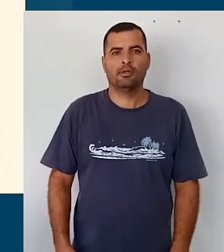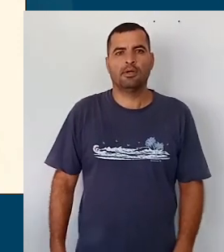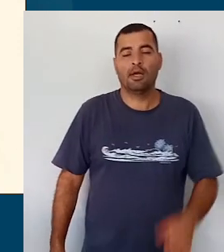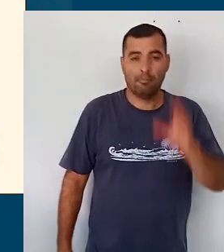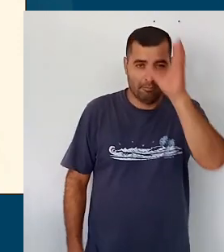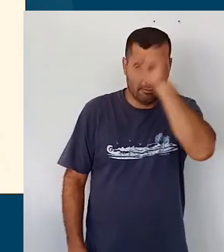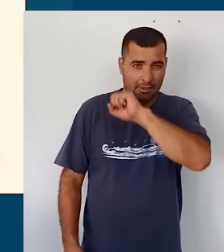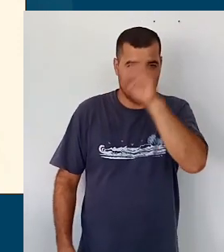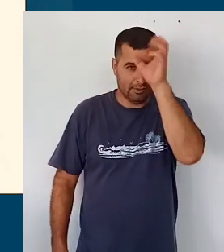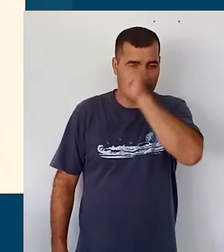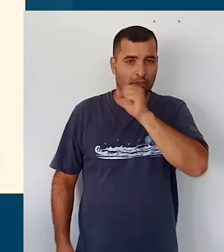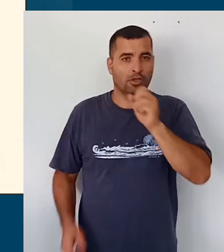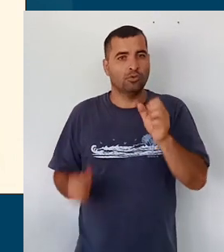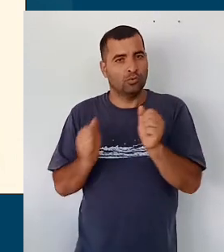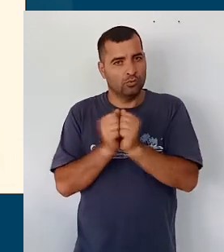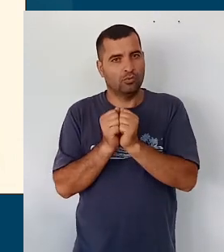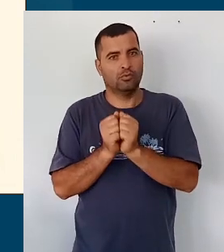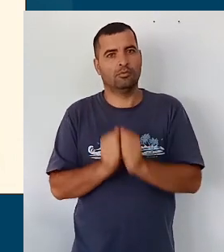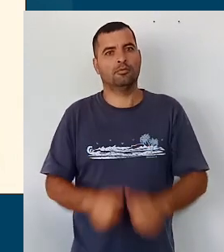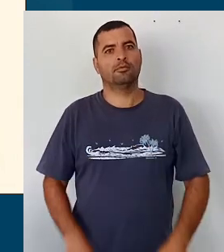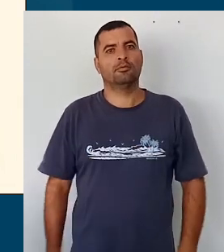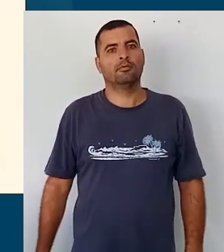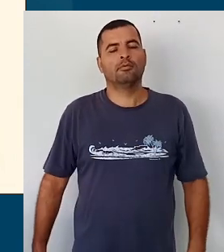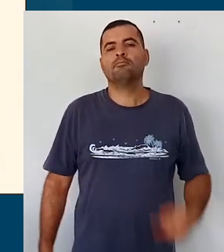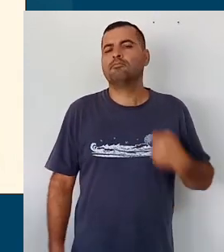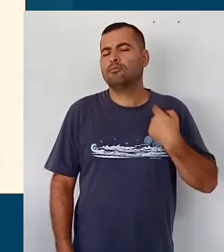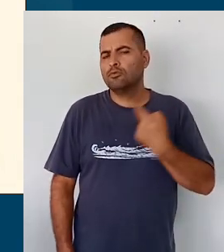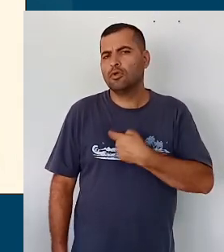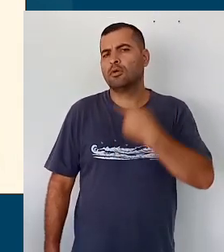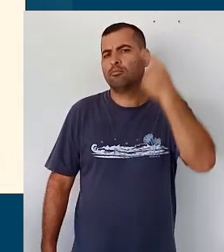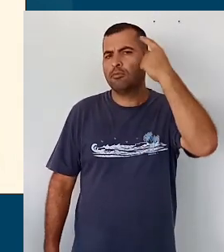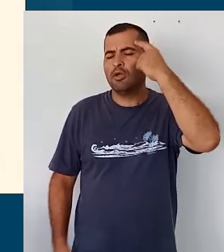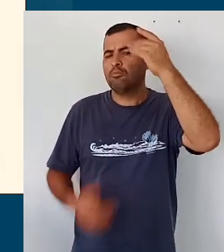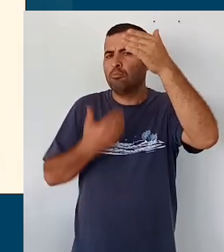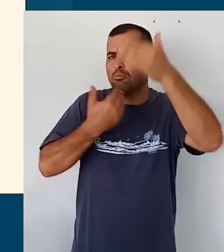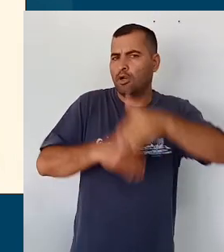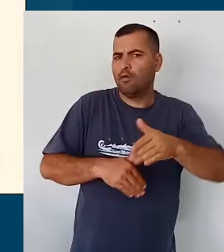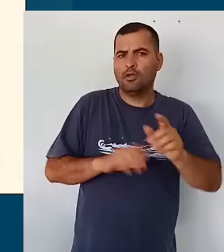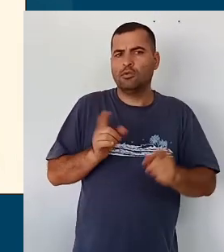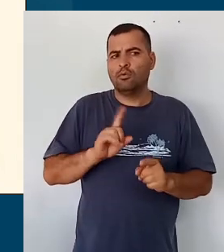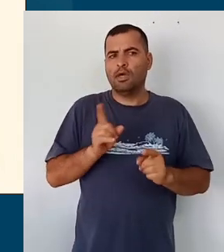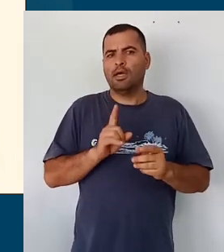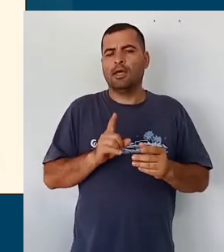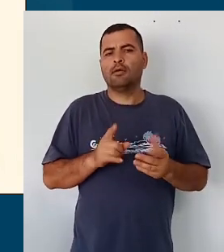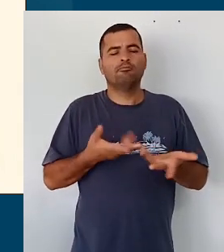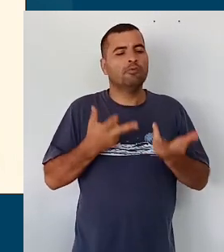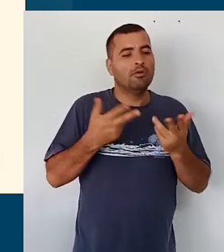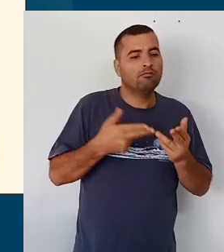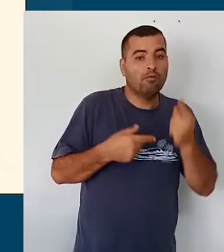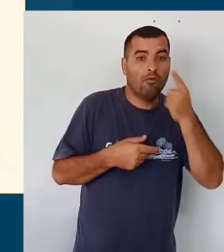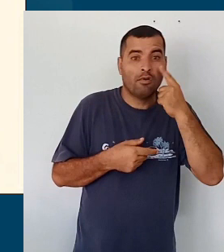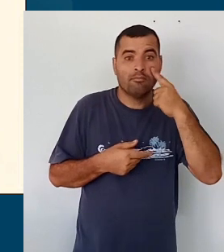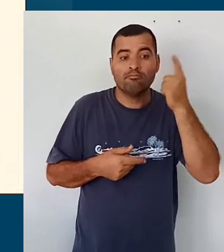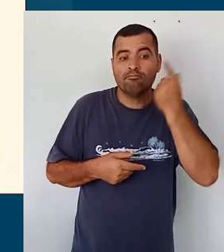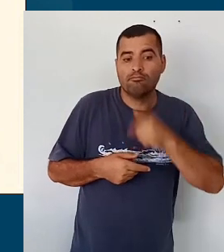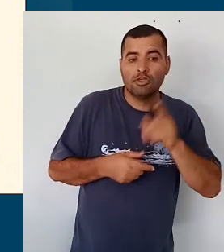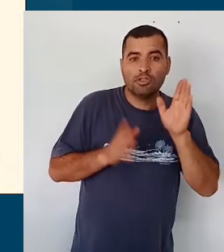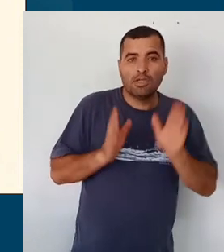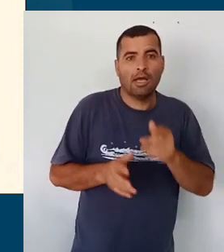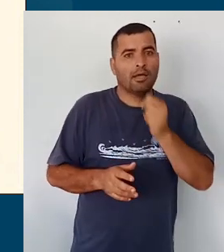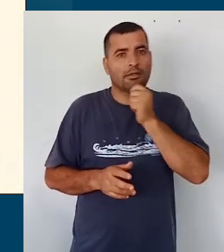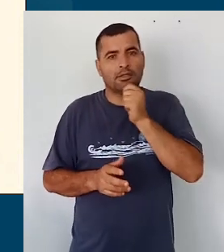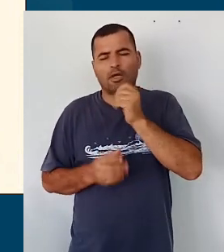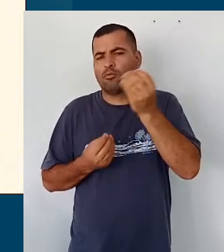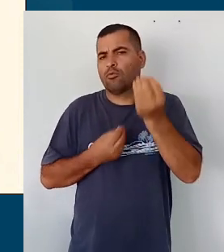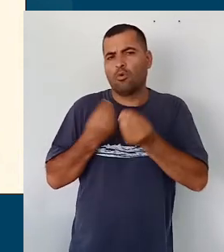de aprendizagem, fazendo parte do processo de aprendizagem, o que a gente quer, na verdade, é que quando a gente passa para a apresentação